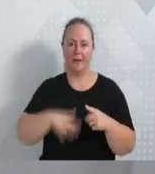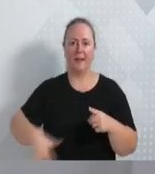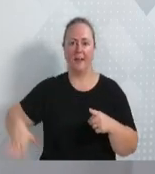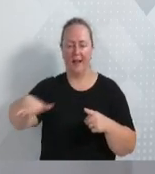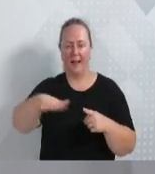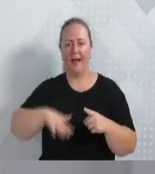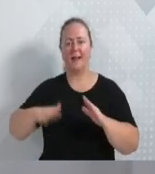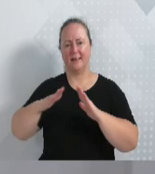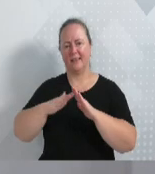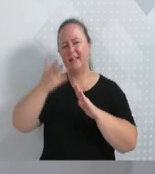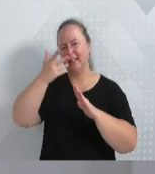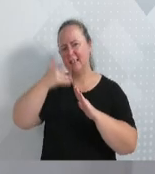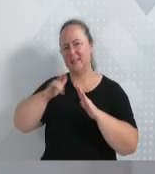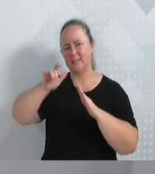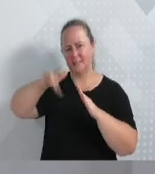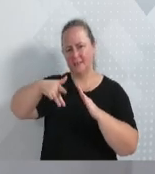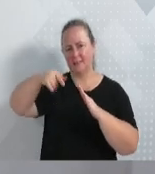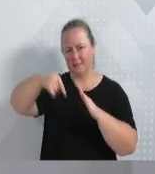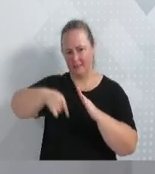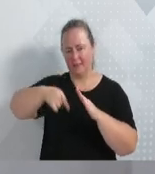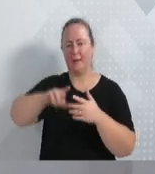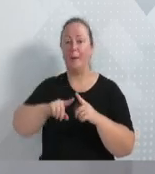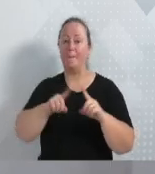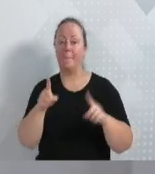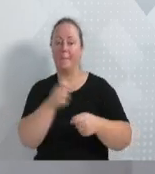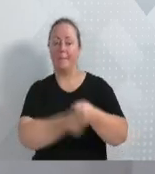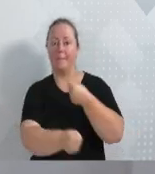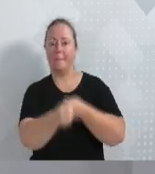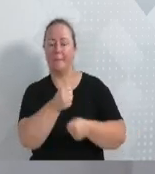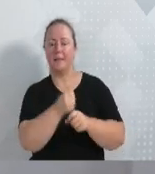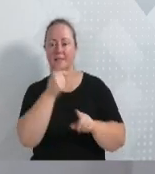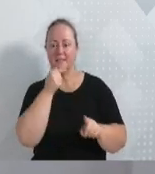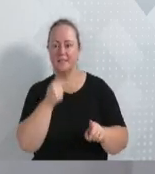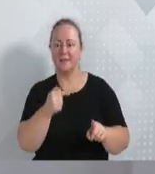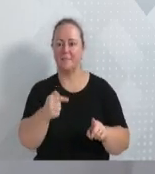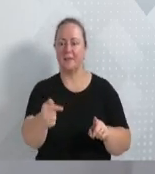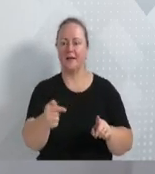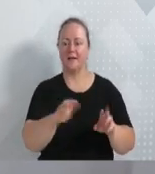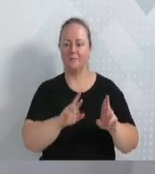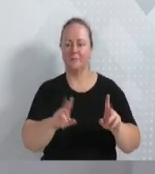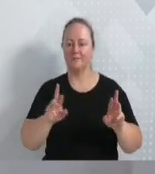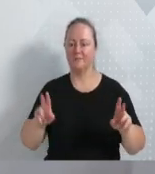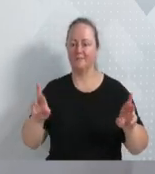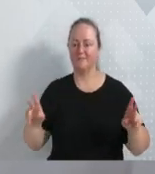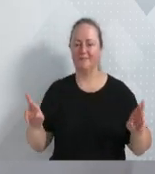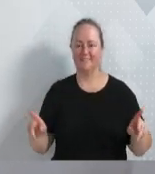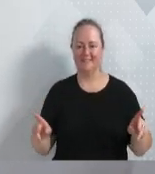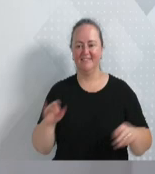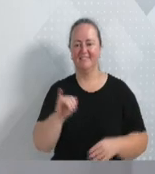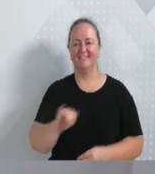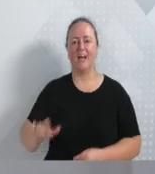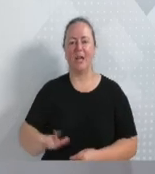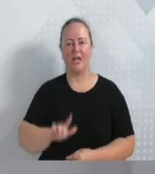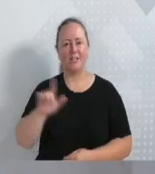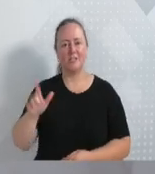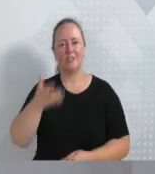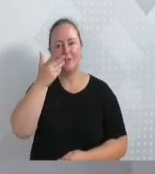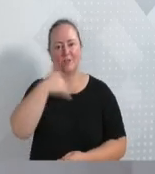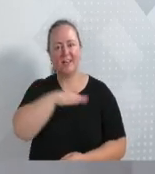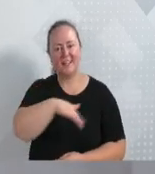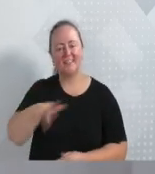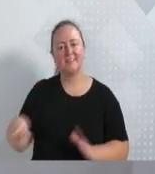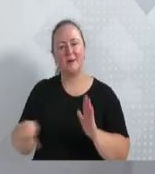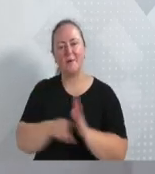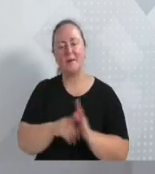que estão abrigadas, mas fizemos no ano passado uma semana diferenciada nas férias de julho para as crianças dos abrigos